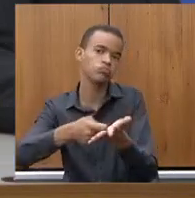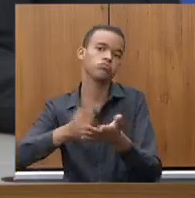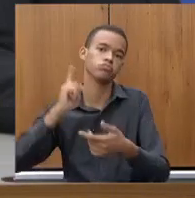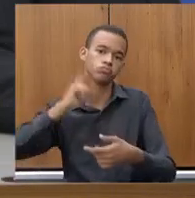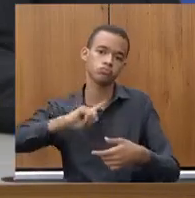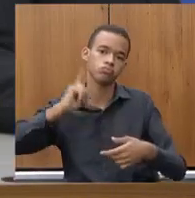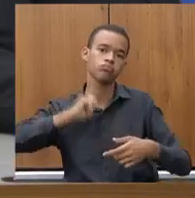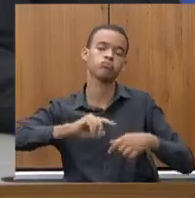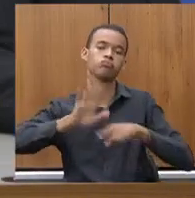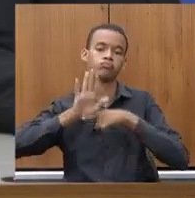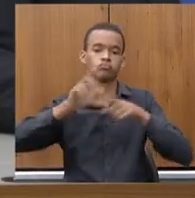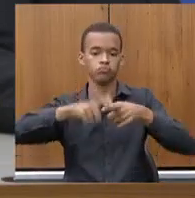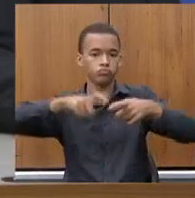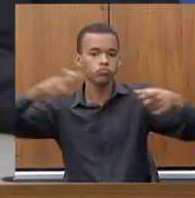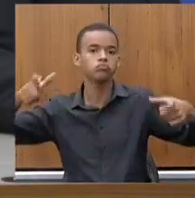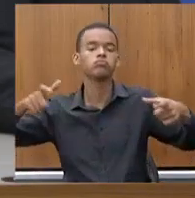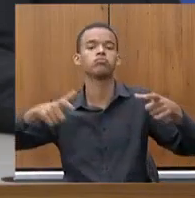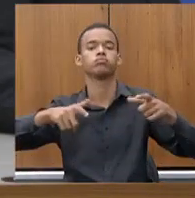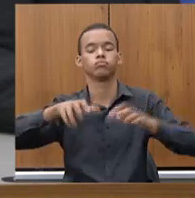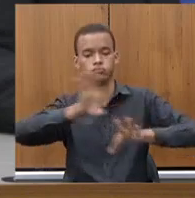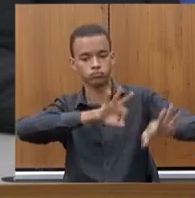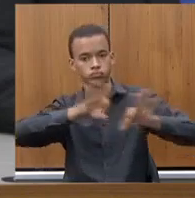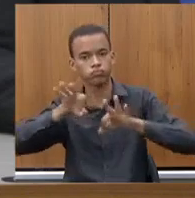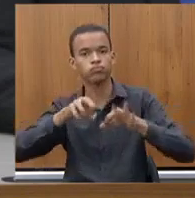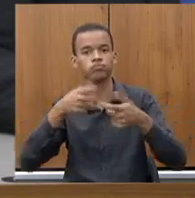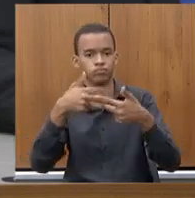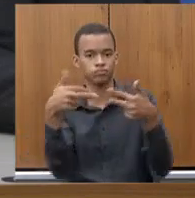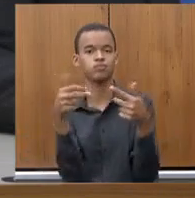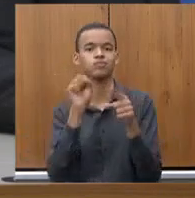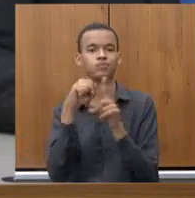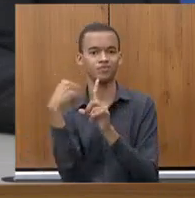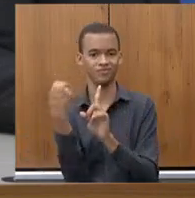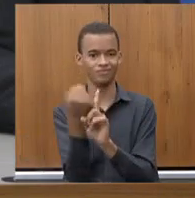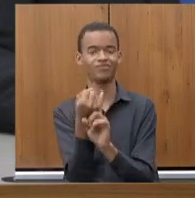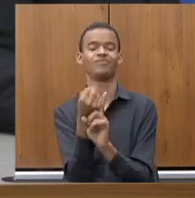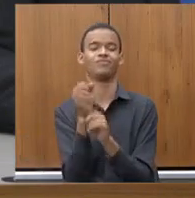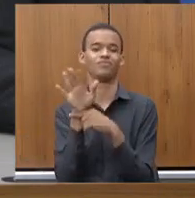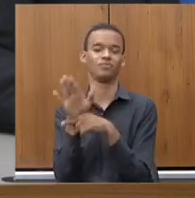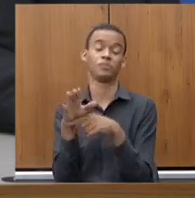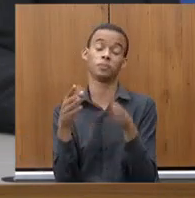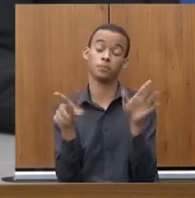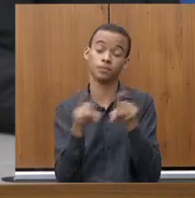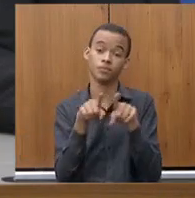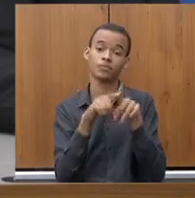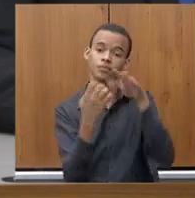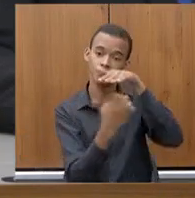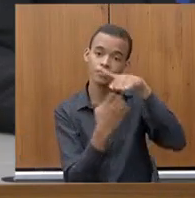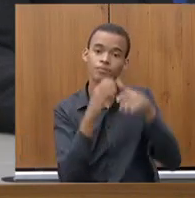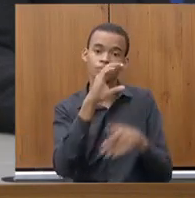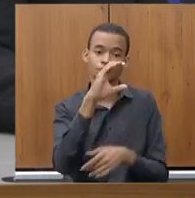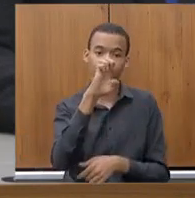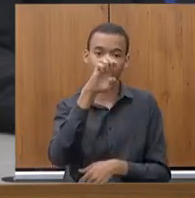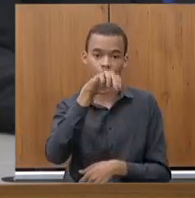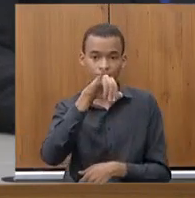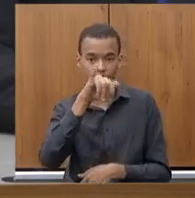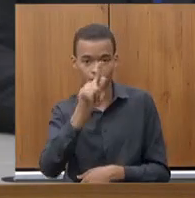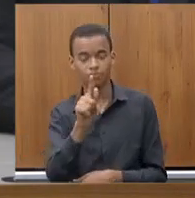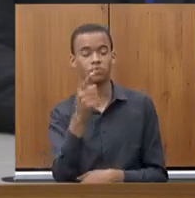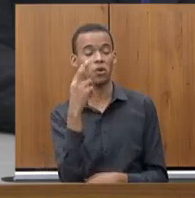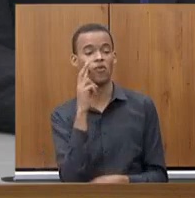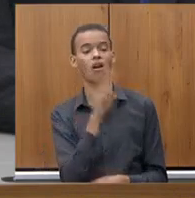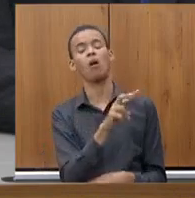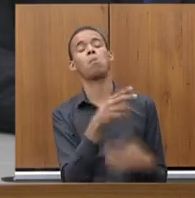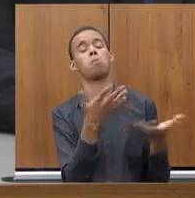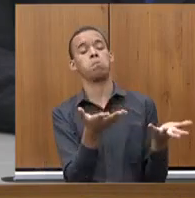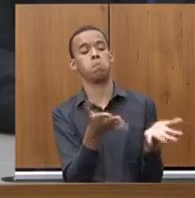ampliar programas. É bom ver a SEMIG ampliando, Lieseri e Márcia, mas continuo